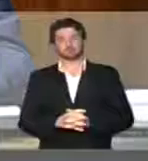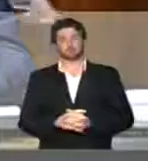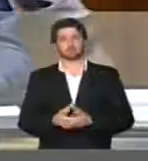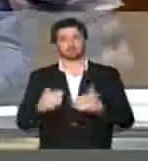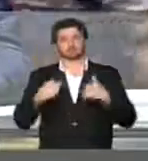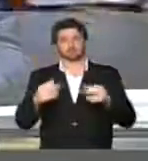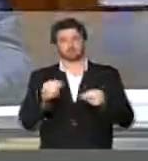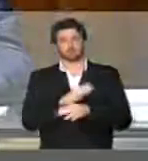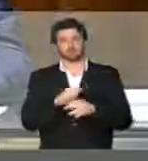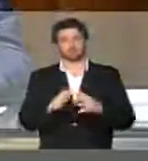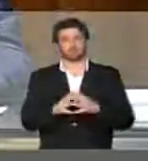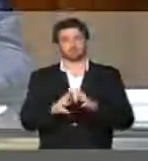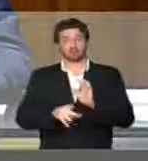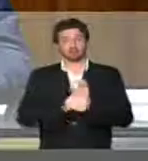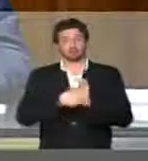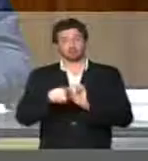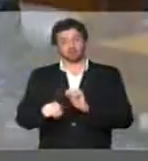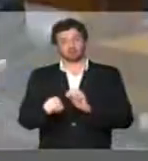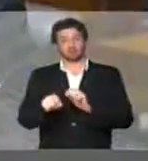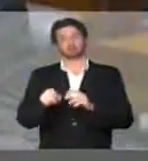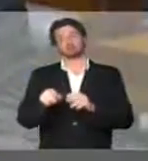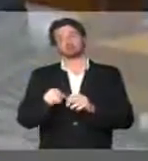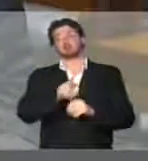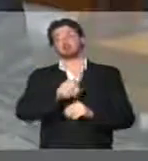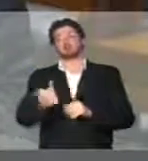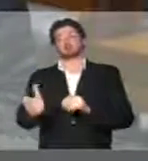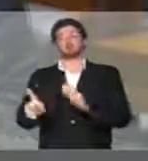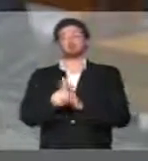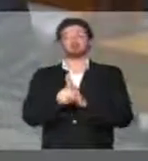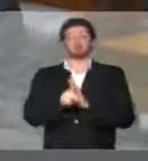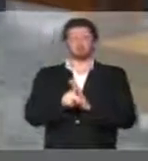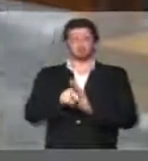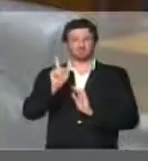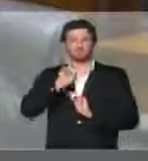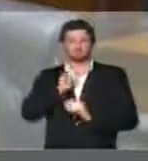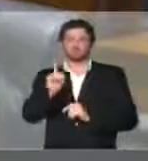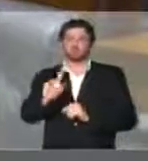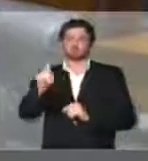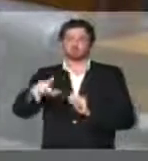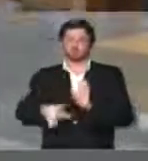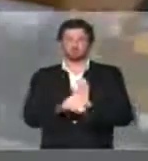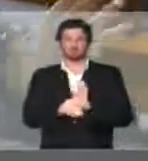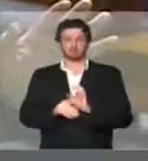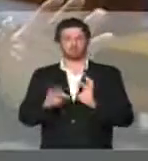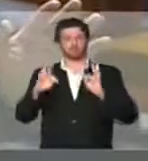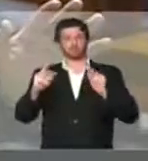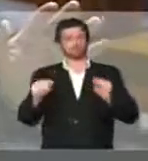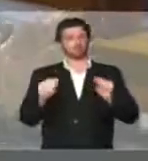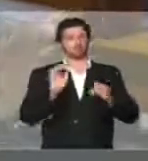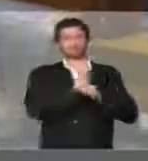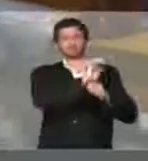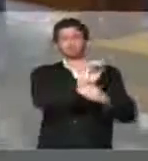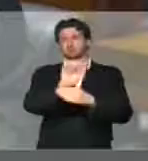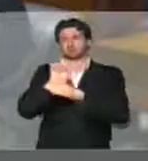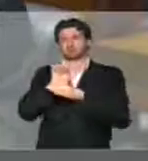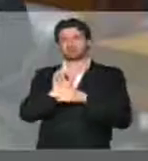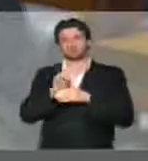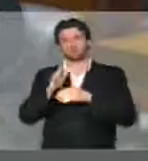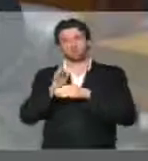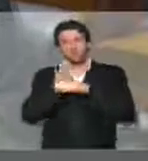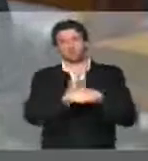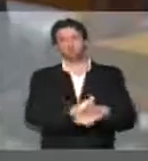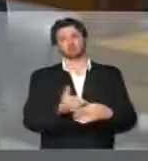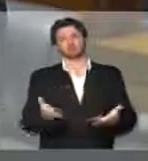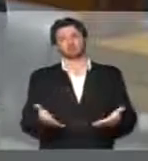Para que com essa emenda, que ela não seja só da bancada mineira, que ela seja uma emenda de todas as bancadas, um gesto de